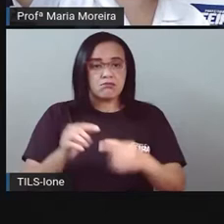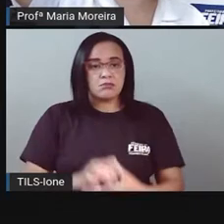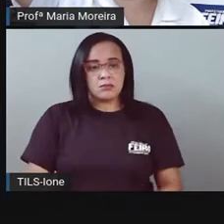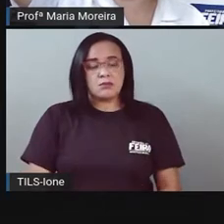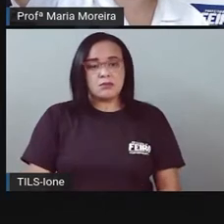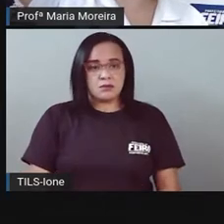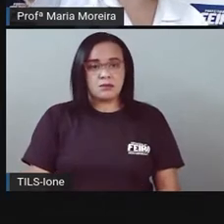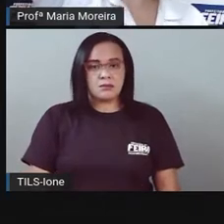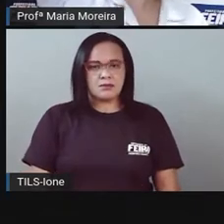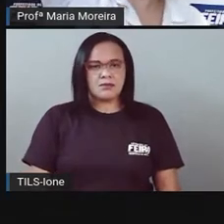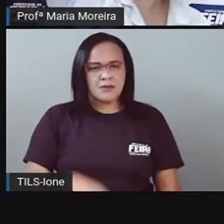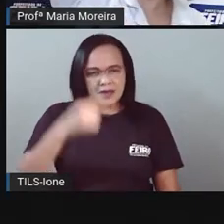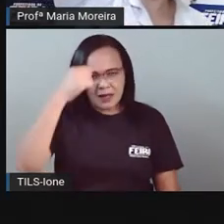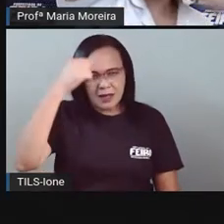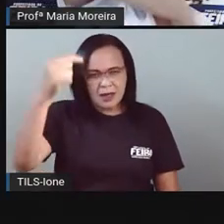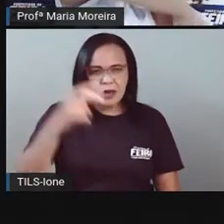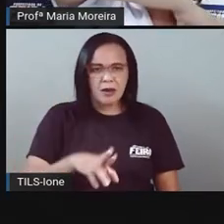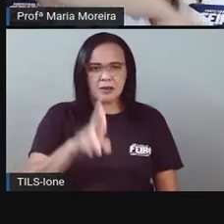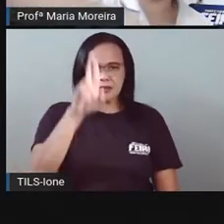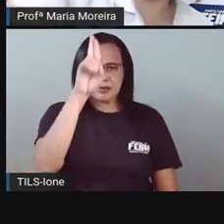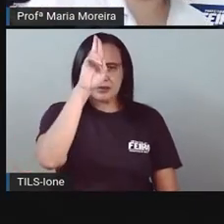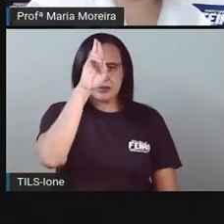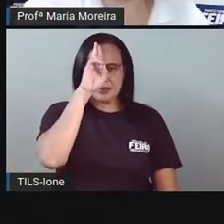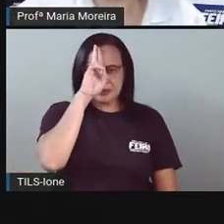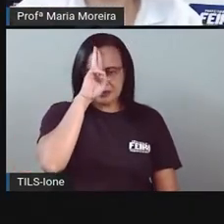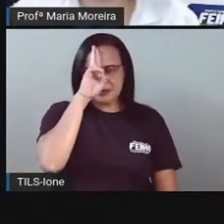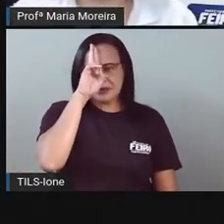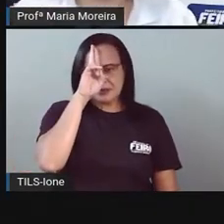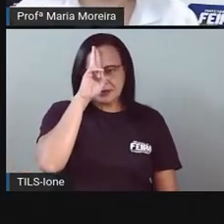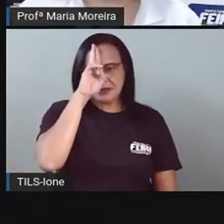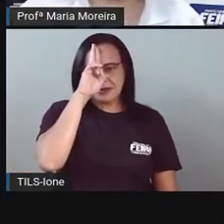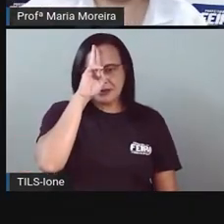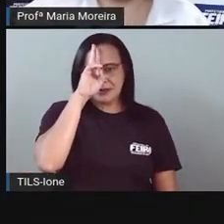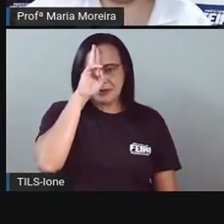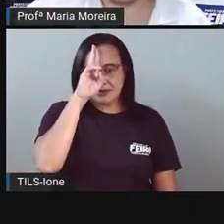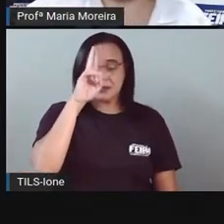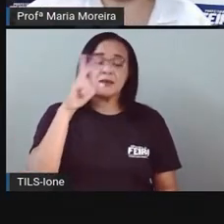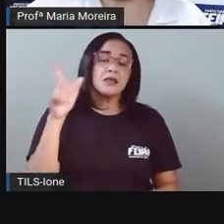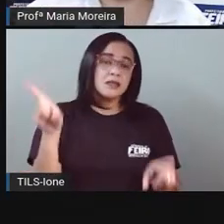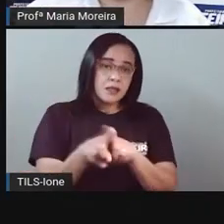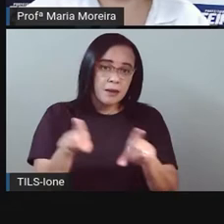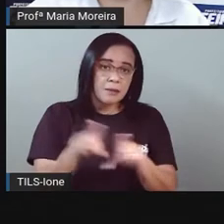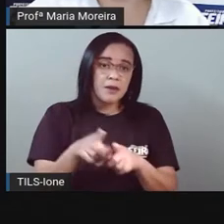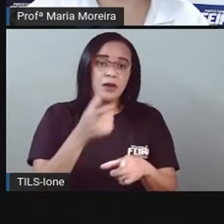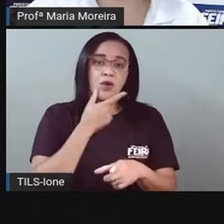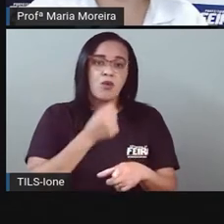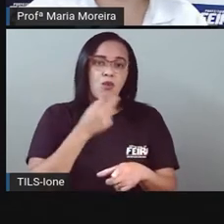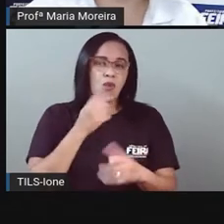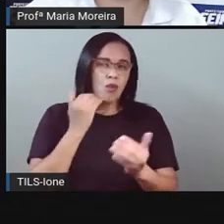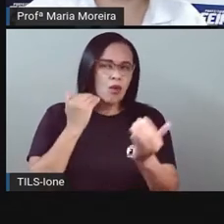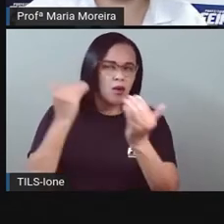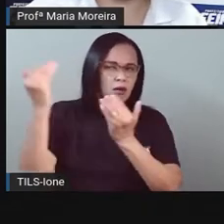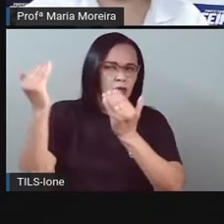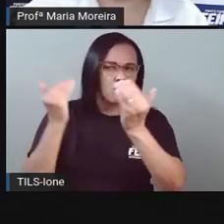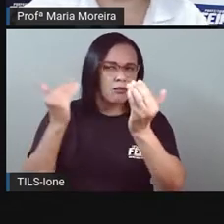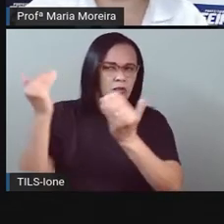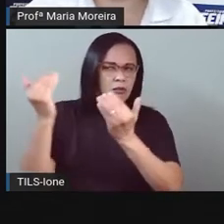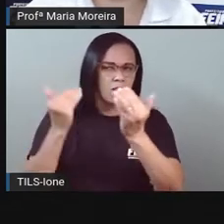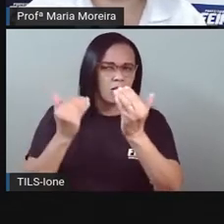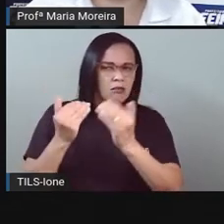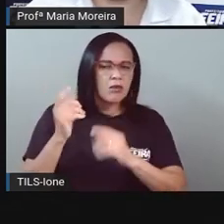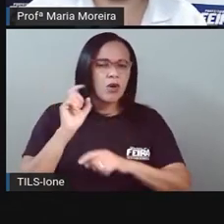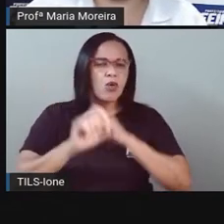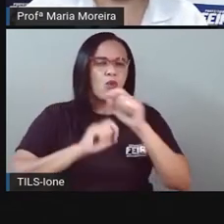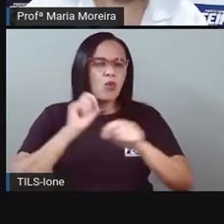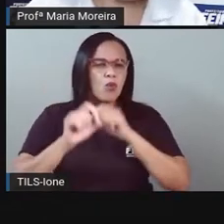-dia, ó. E outra vez. Então, o homem se baseava aí no quê? Na posição do sol para